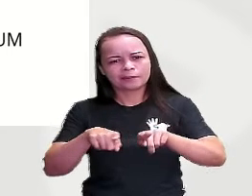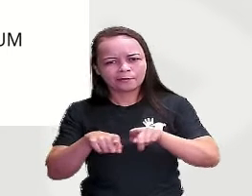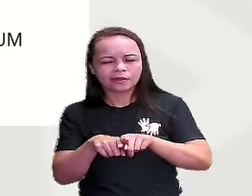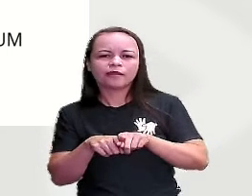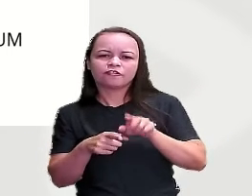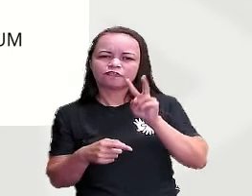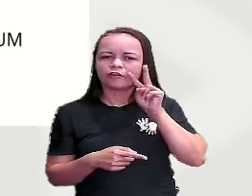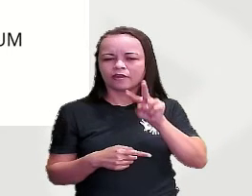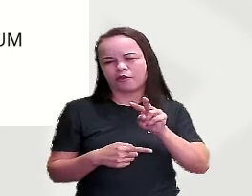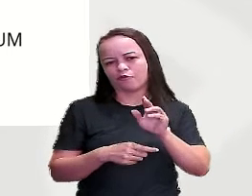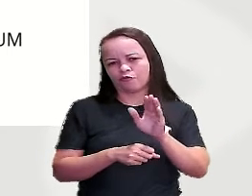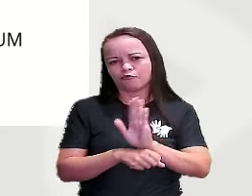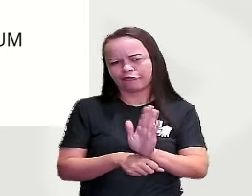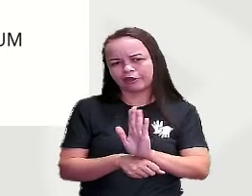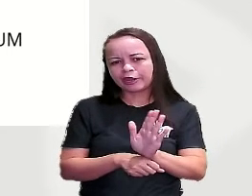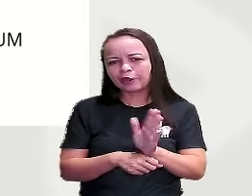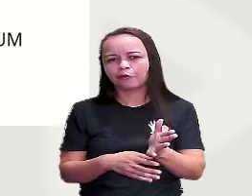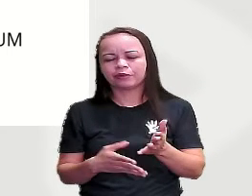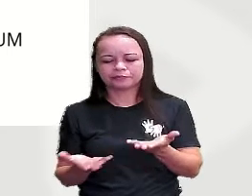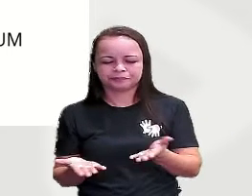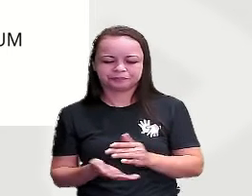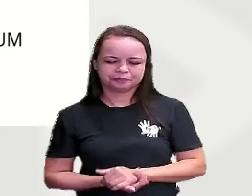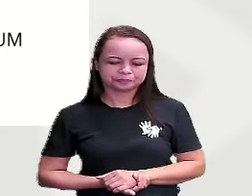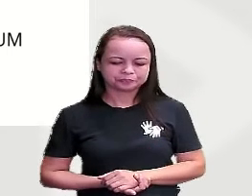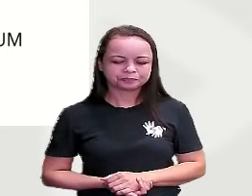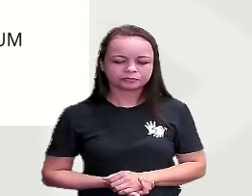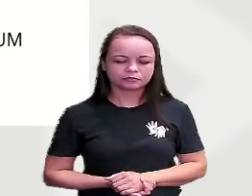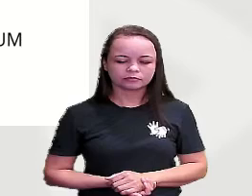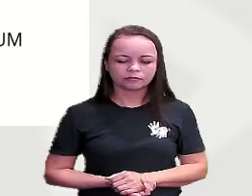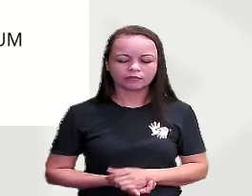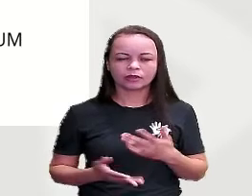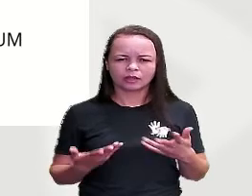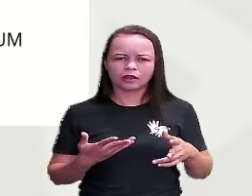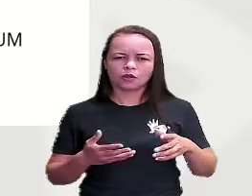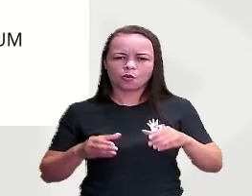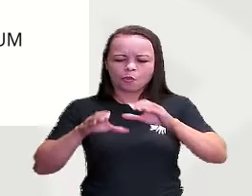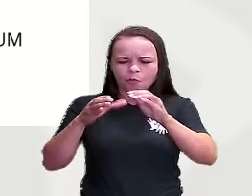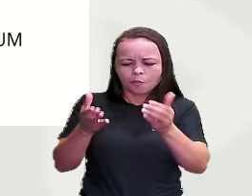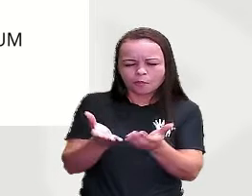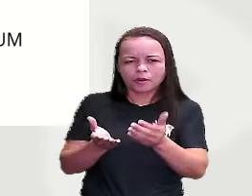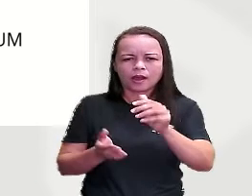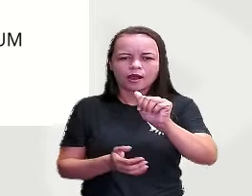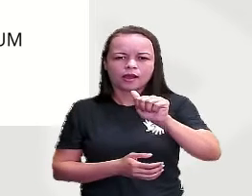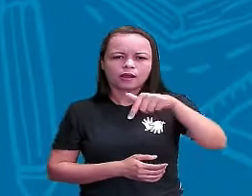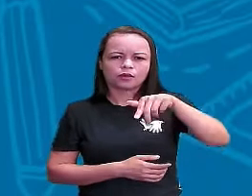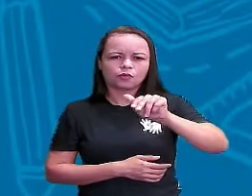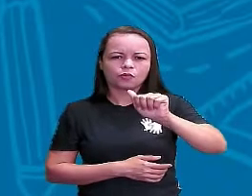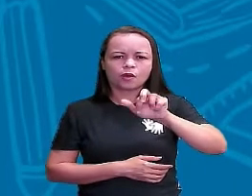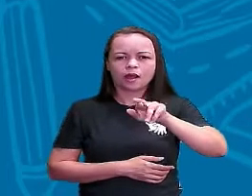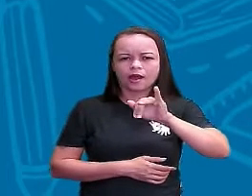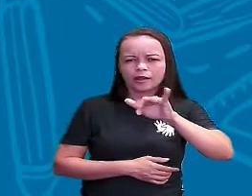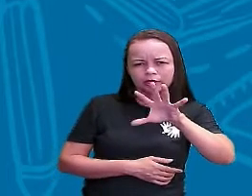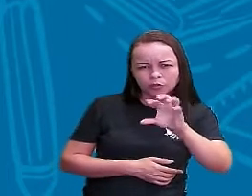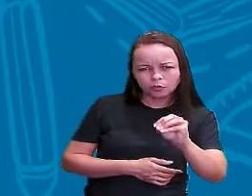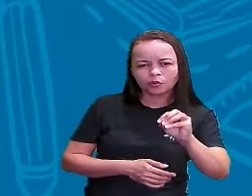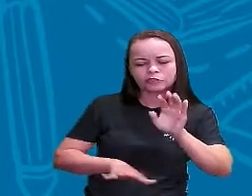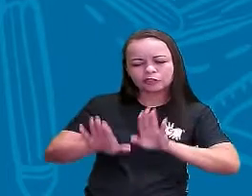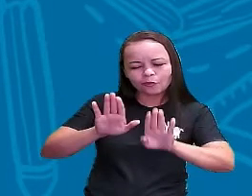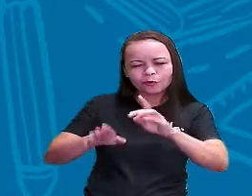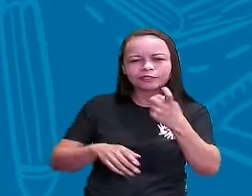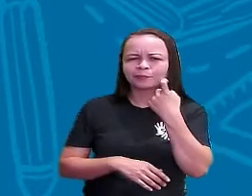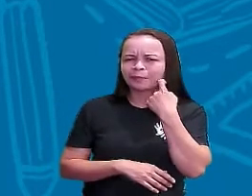filme Um aquário Um Alguém aqui já viu um aquário? É onde se cria peixinhos